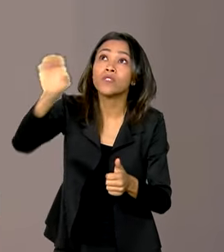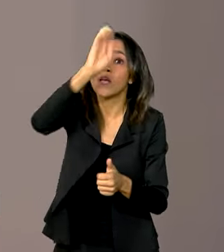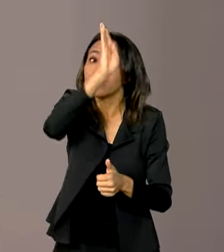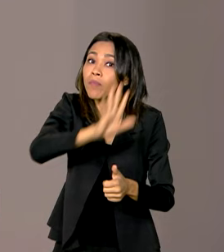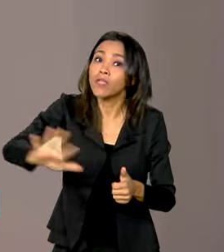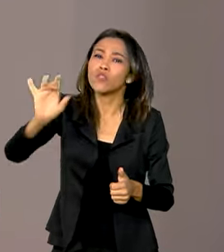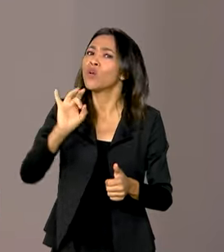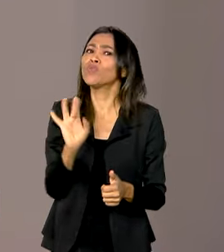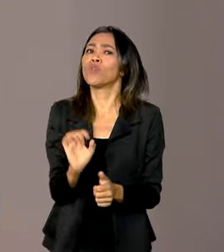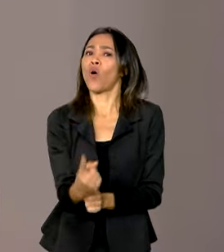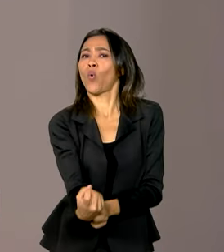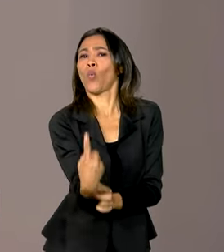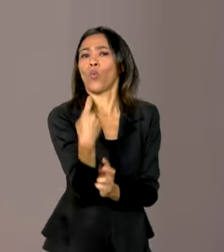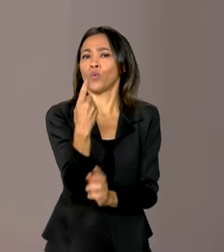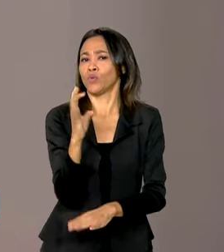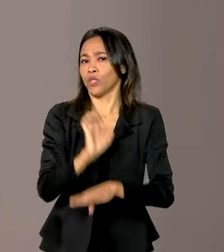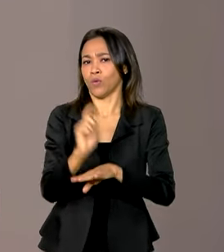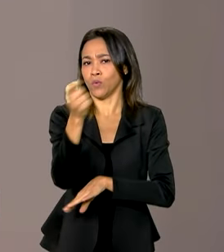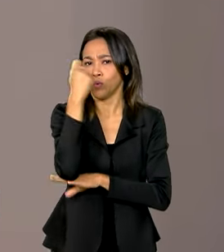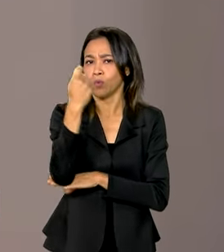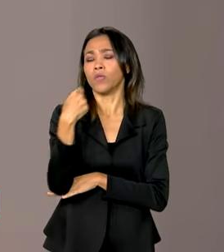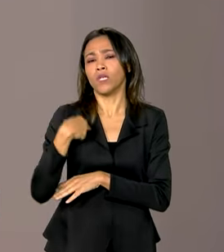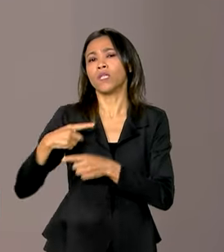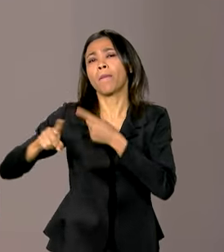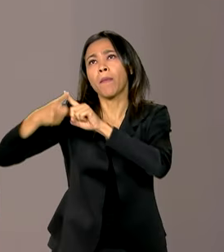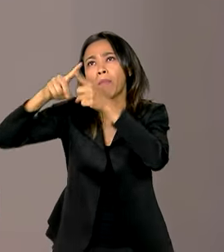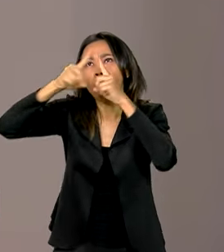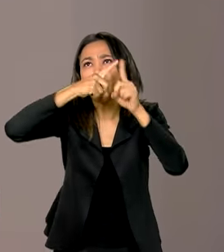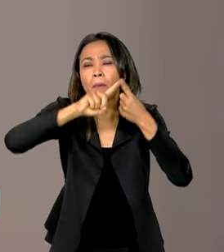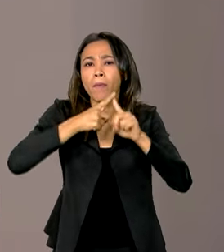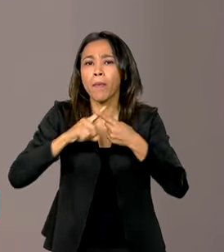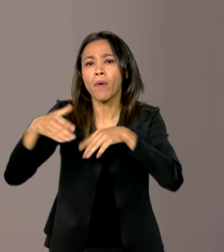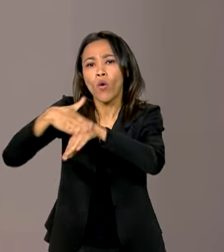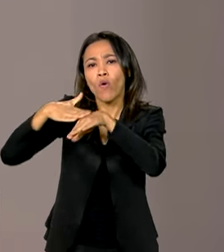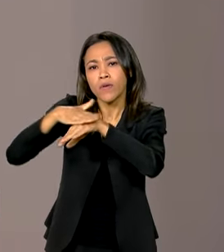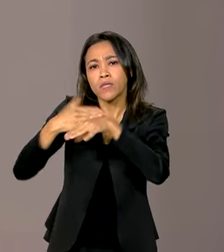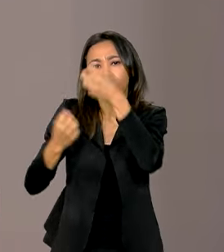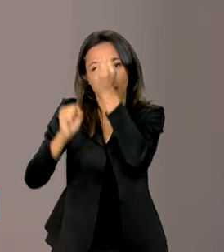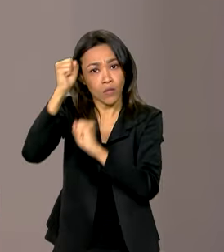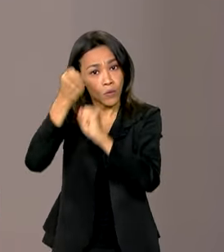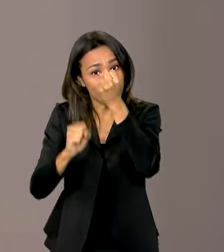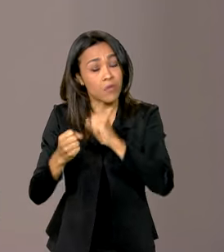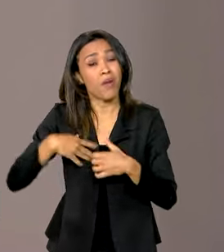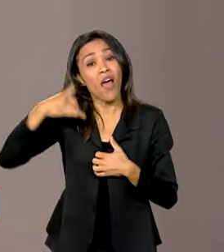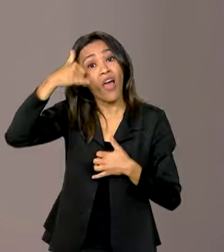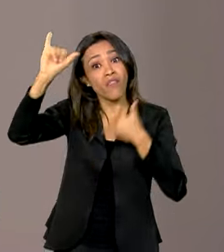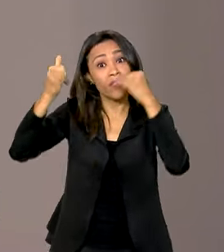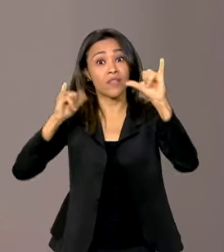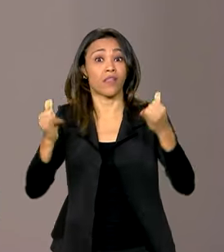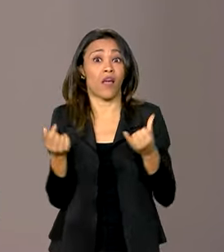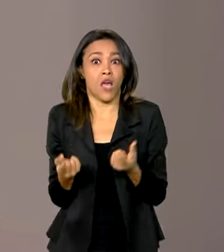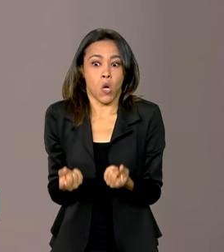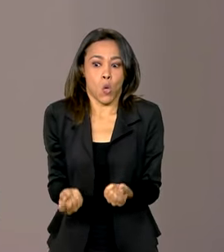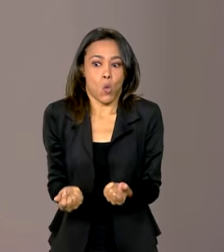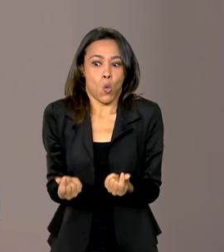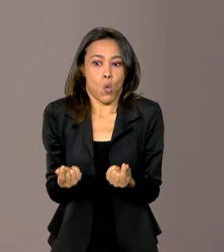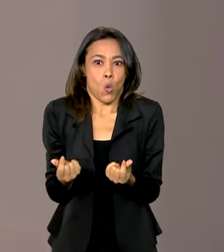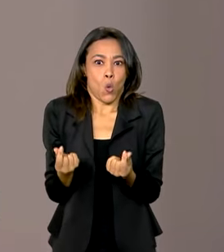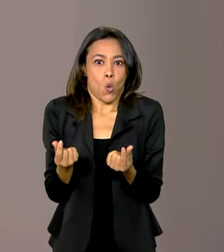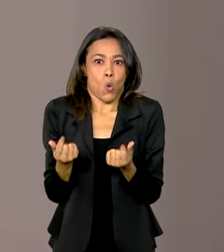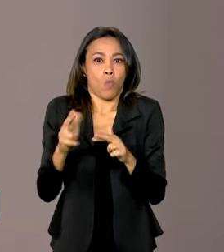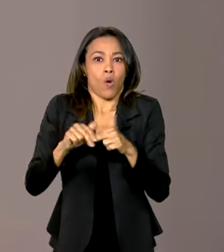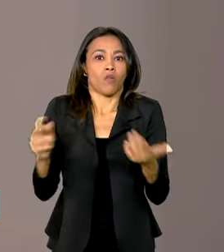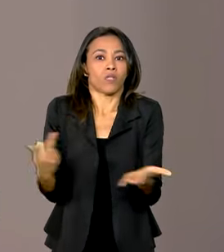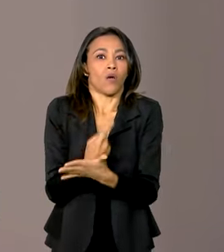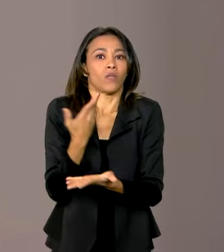representantes dos produtores e da indústria do setor. A ideia é combater qualquer tipo de especulação comercial para conter o